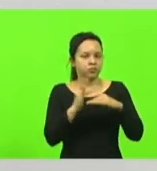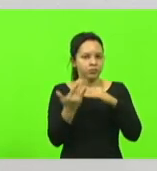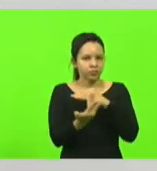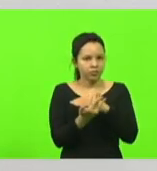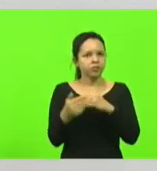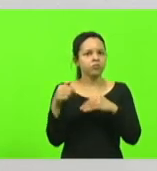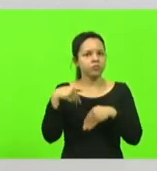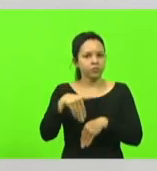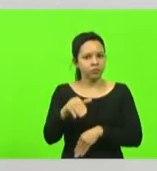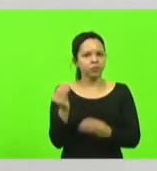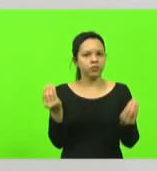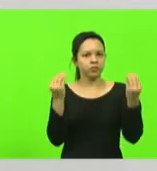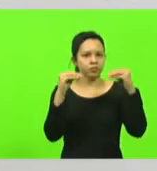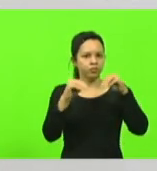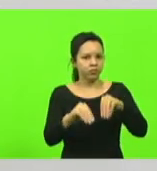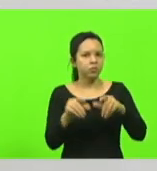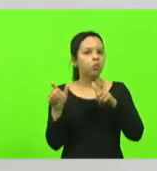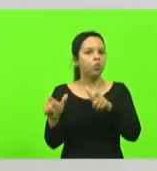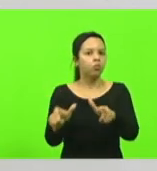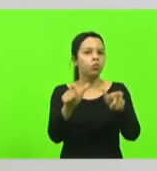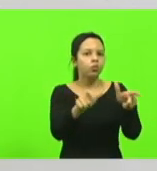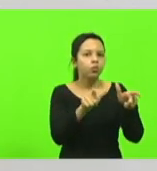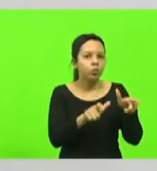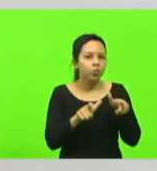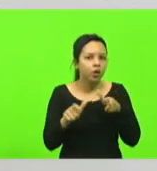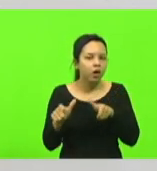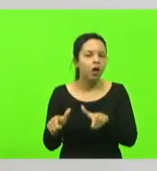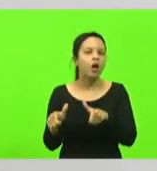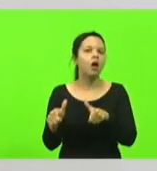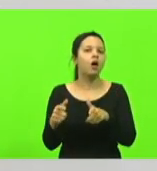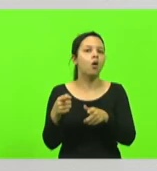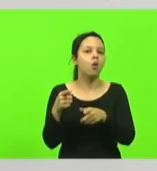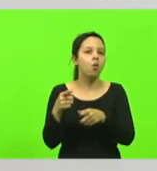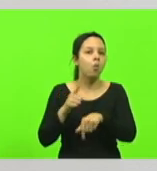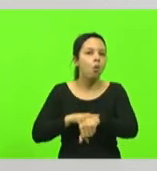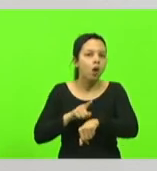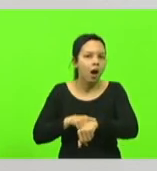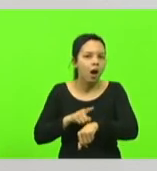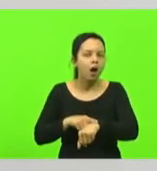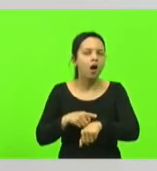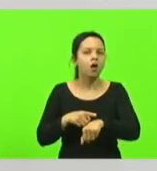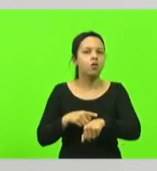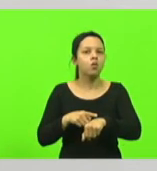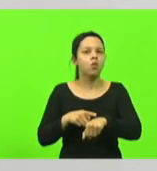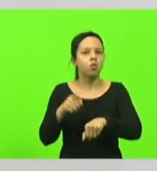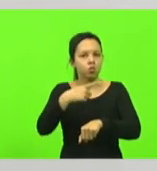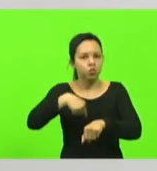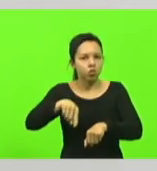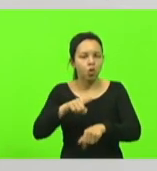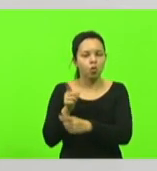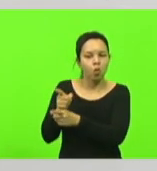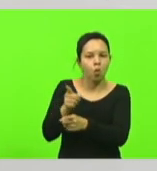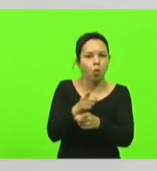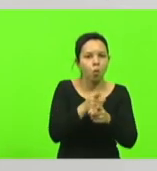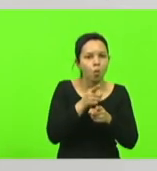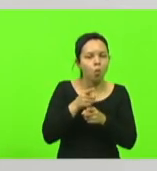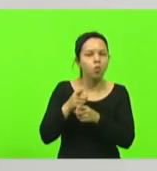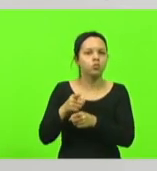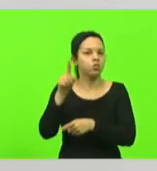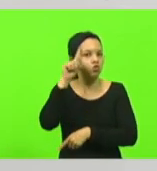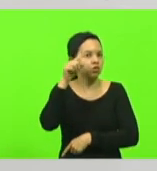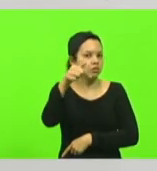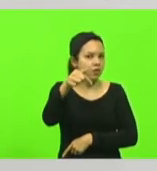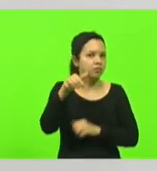estar passando ali os locais e o horário de cada uma das confraternizações do dia 7 de setembro